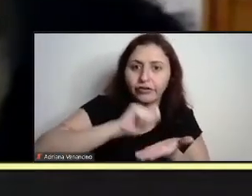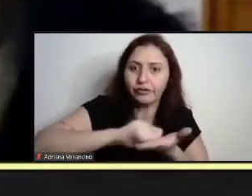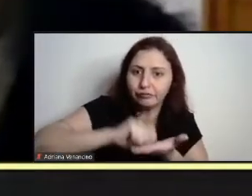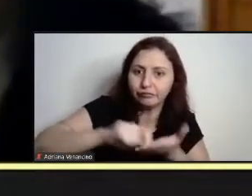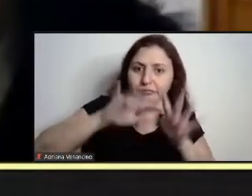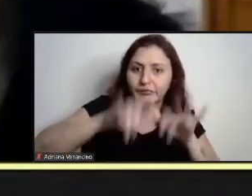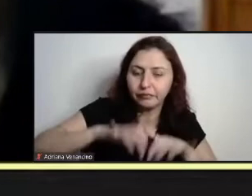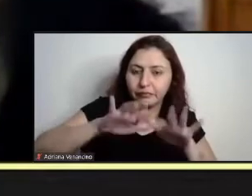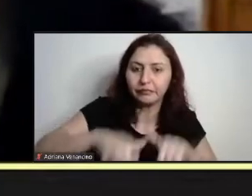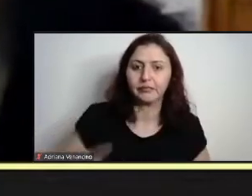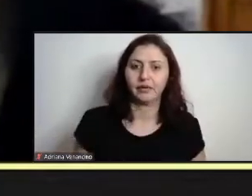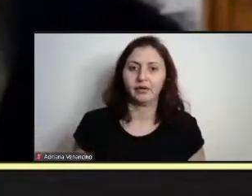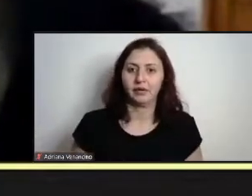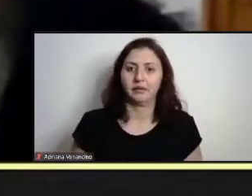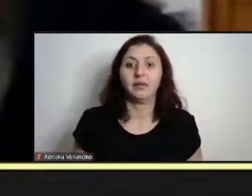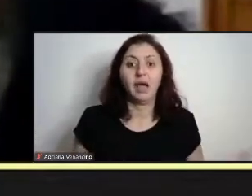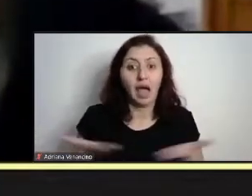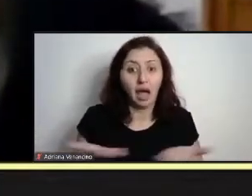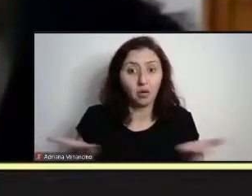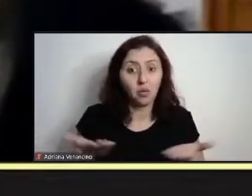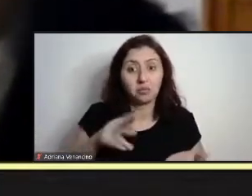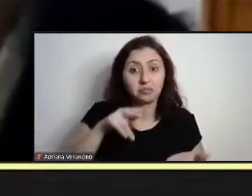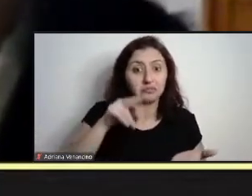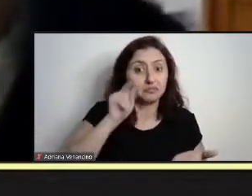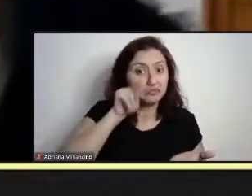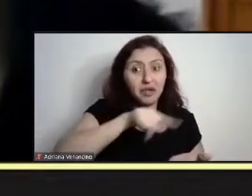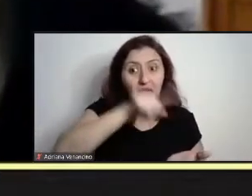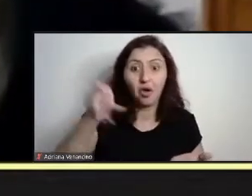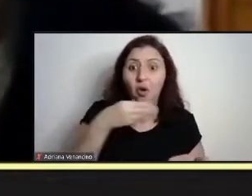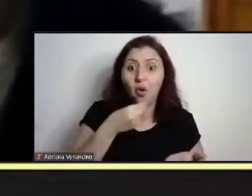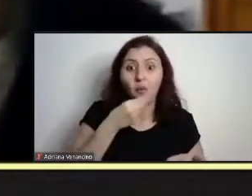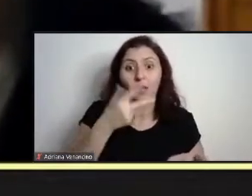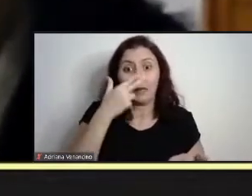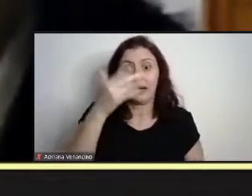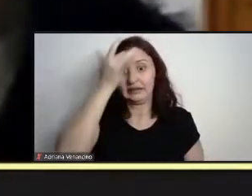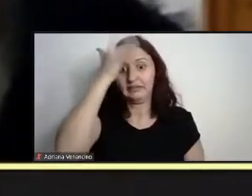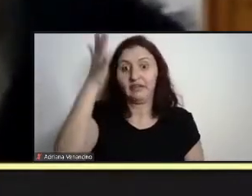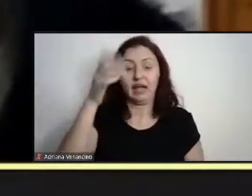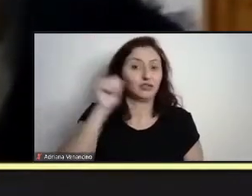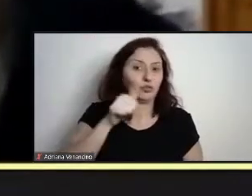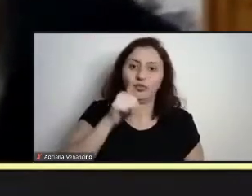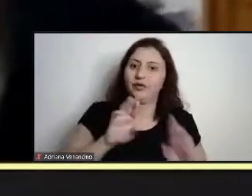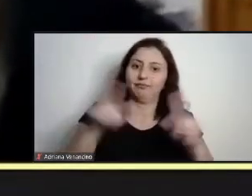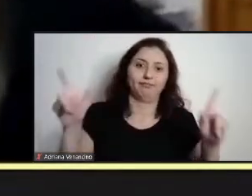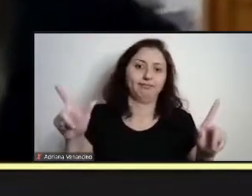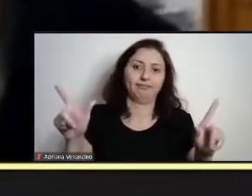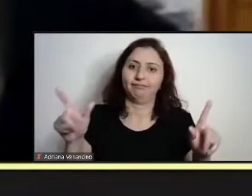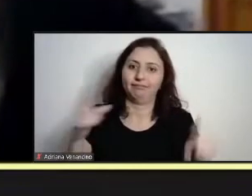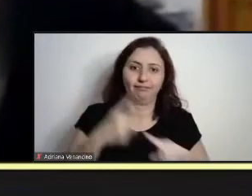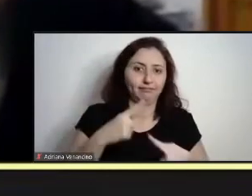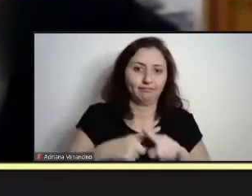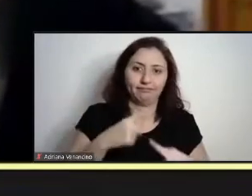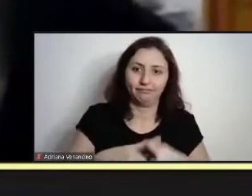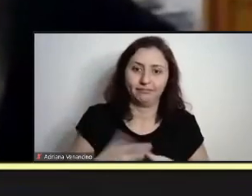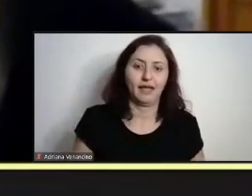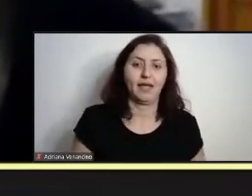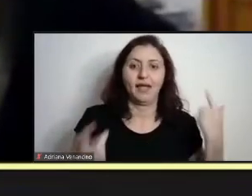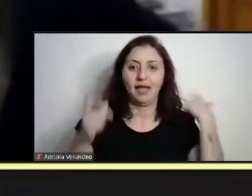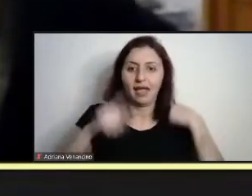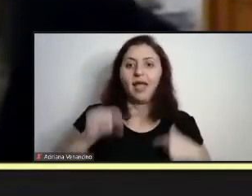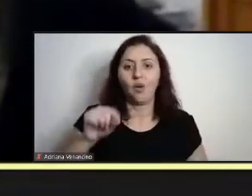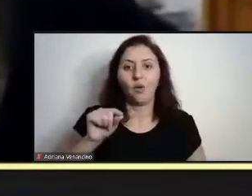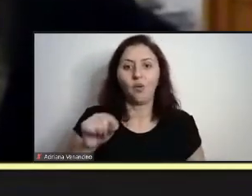que as coisas correm muito mais fáceis, com as mulheres não, porque eu tenho contradição com toda essa